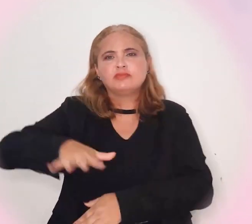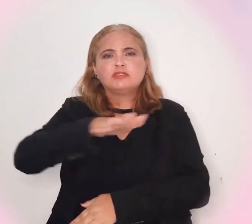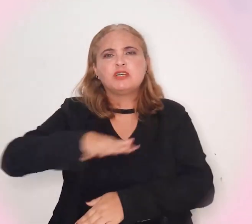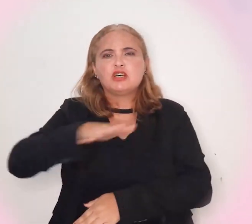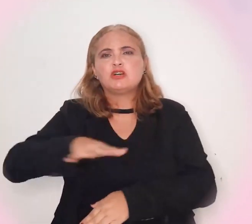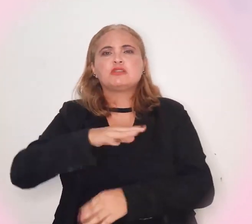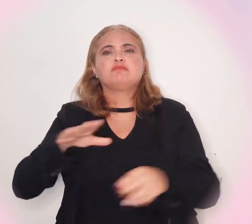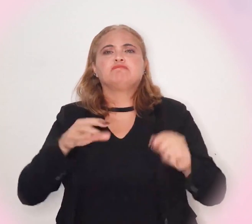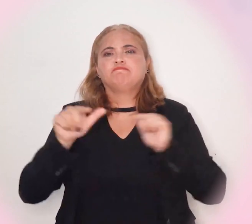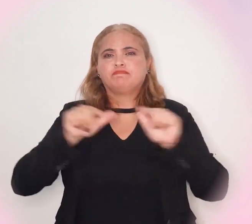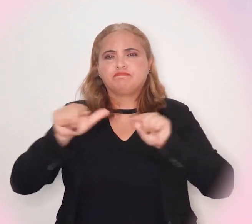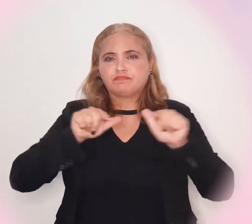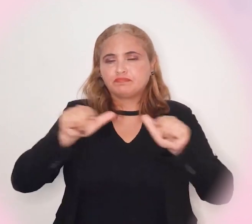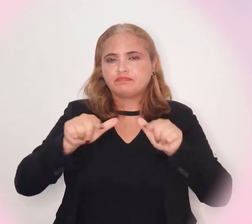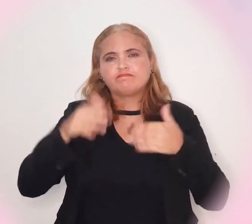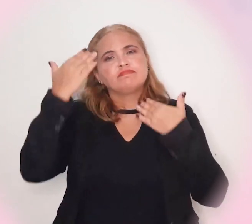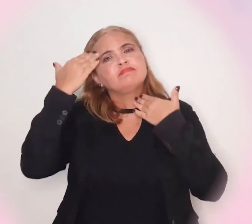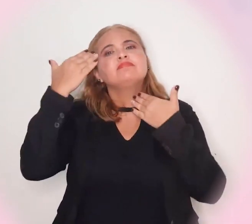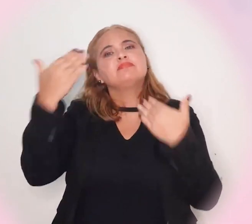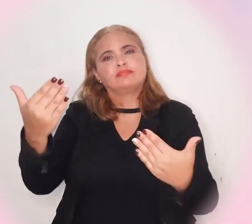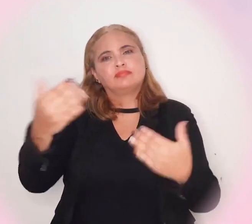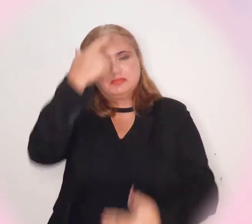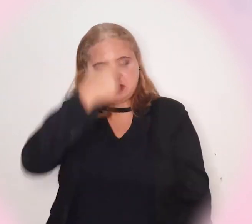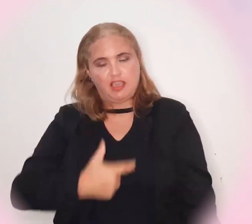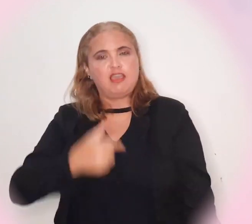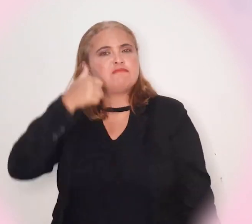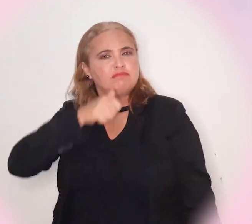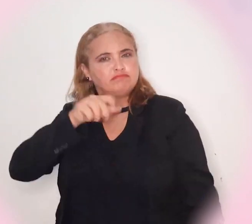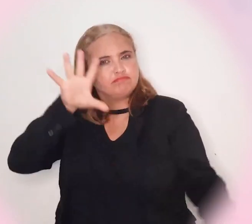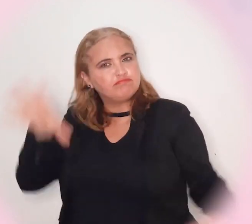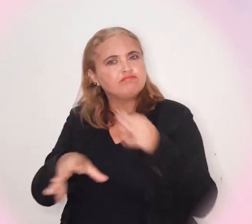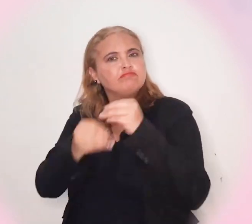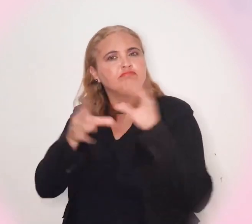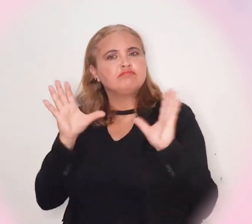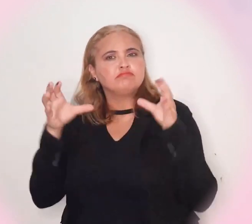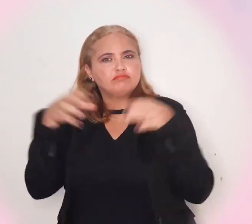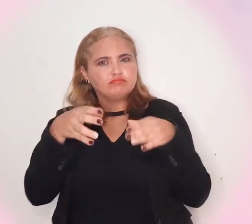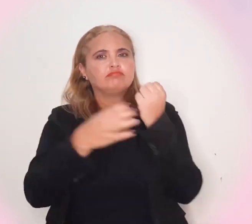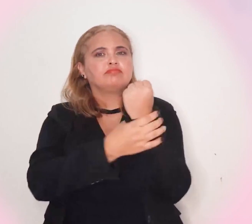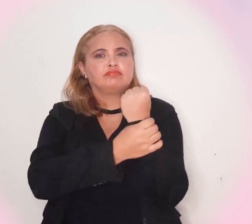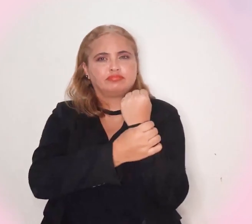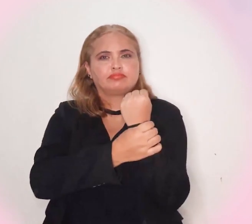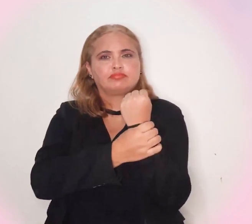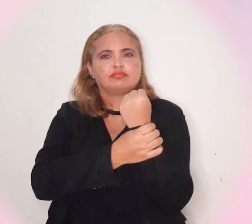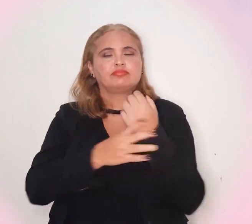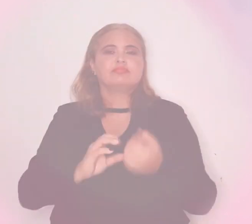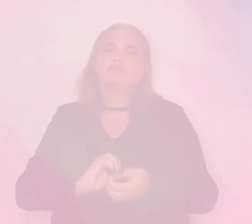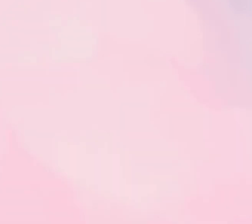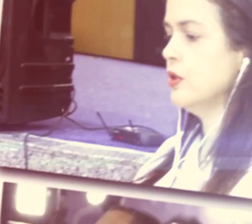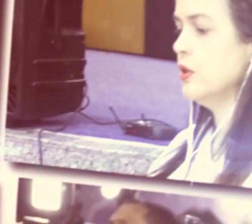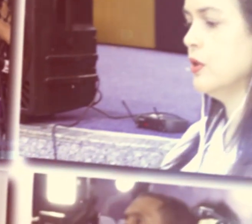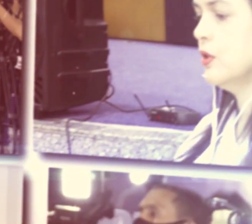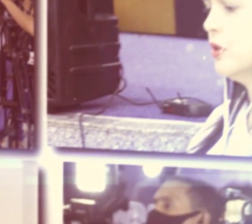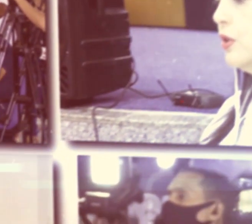melhorias na nossa qualidade de trabalho. E eu só tenho a agradecer por eu ser mulher e compor uma equipe de